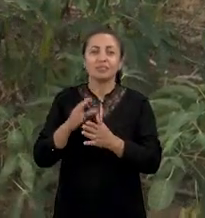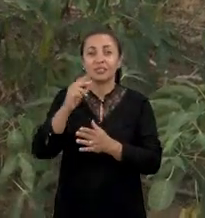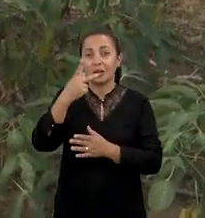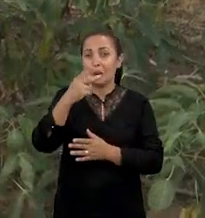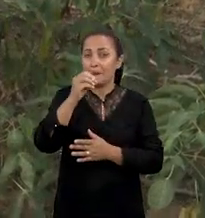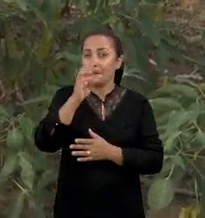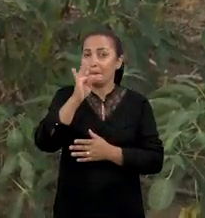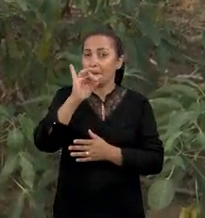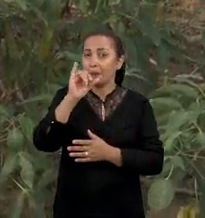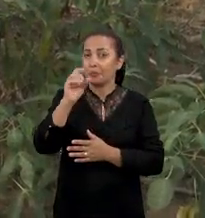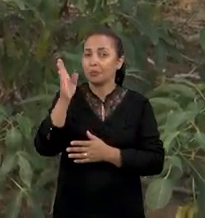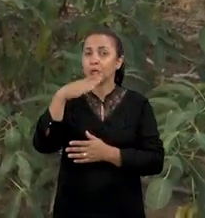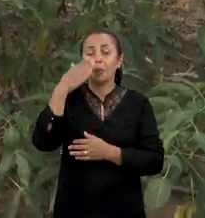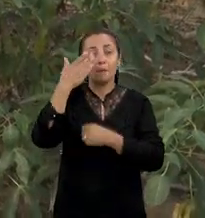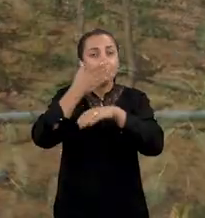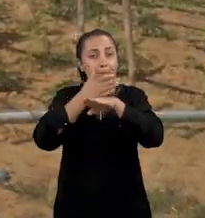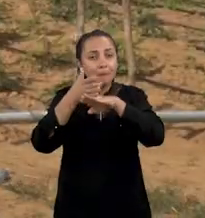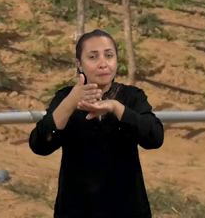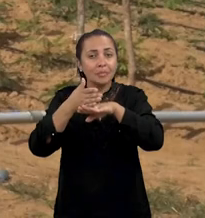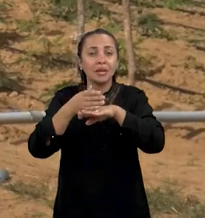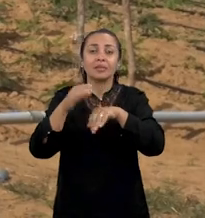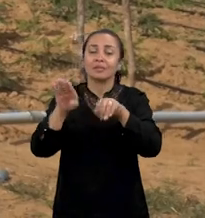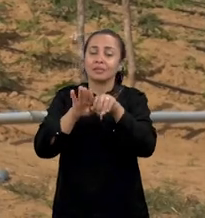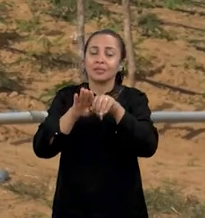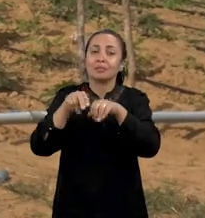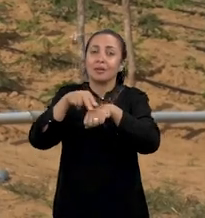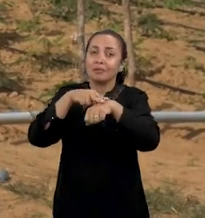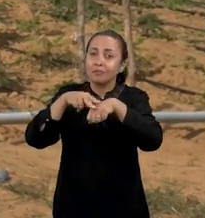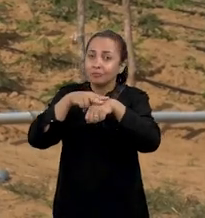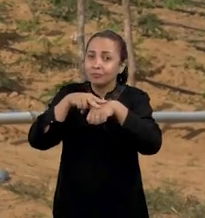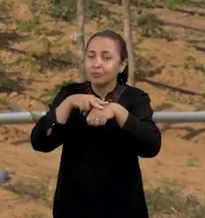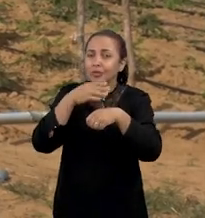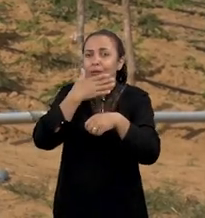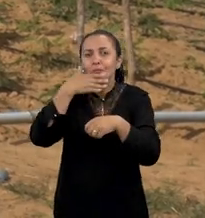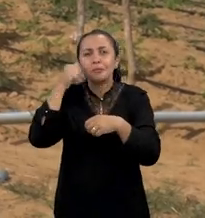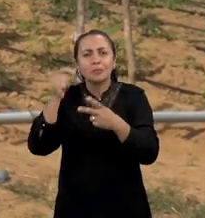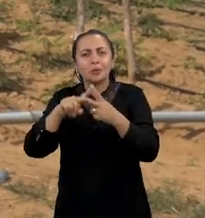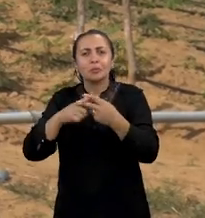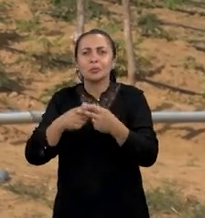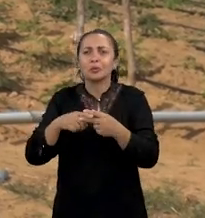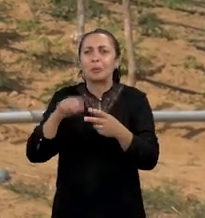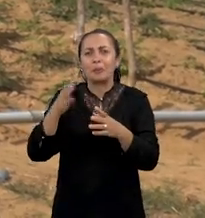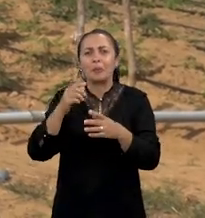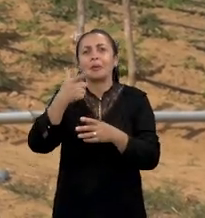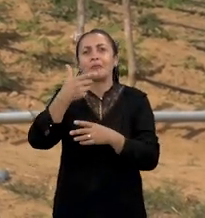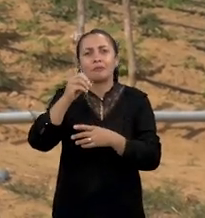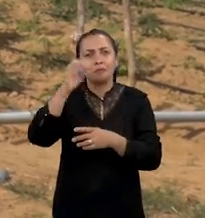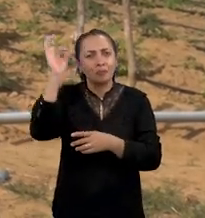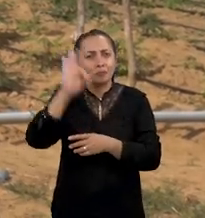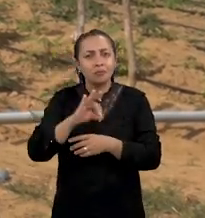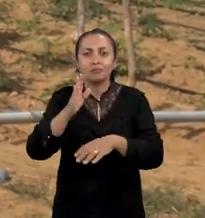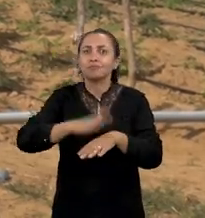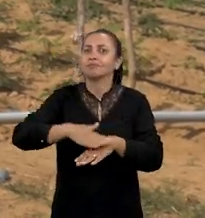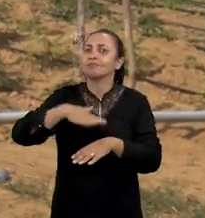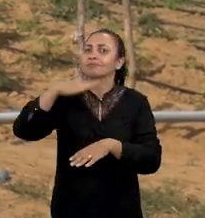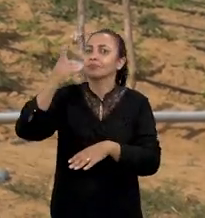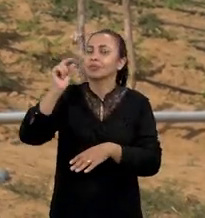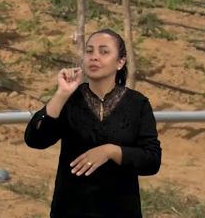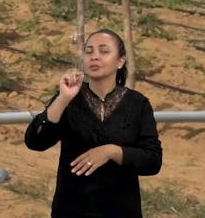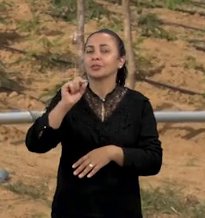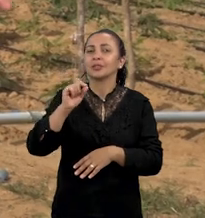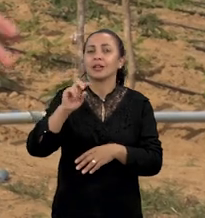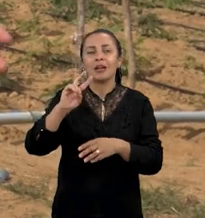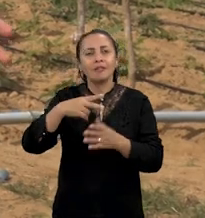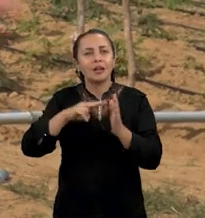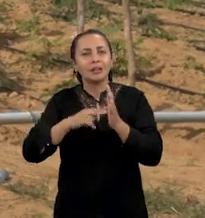a pote branca e a verdinha demonstraram um melhor comportamento produtivo, produzindo em média 20% a mais do que a